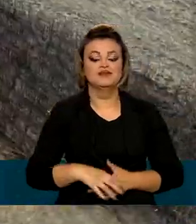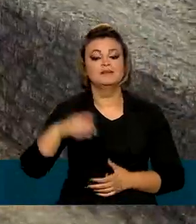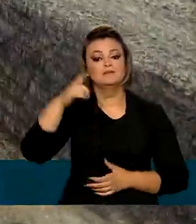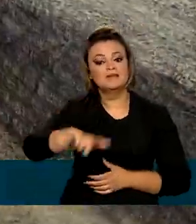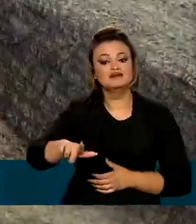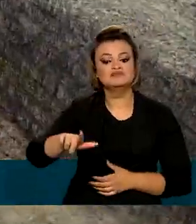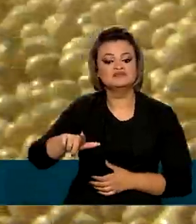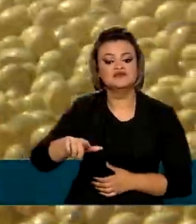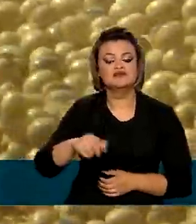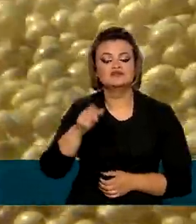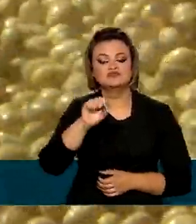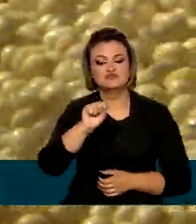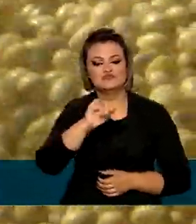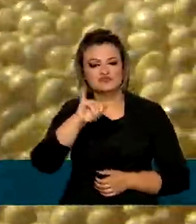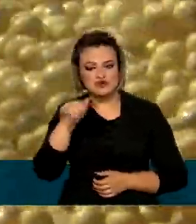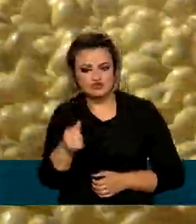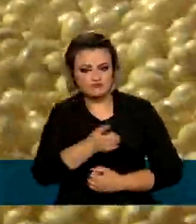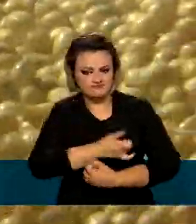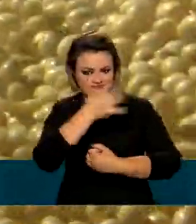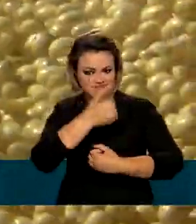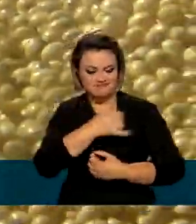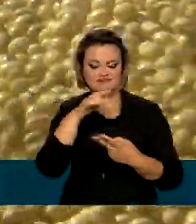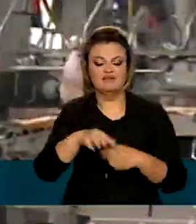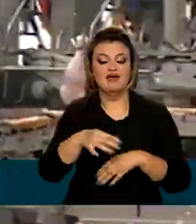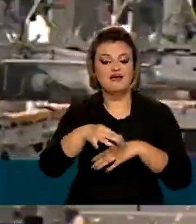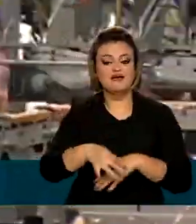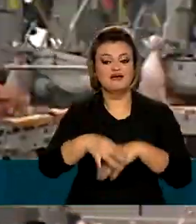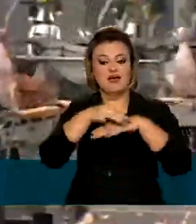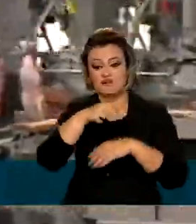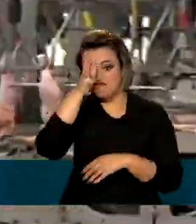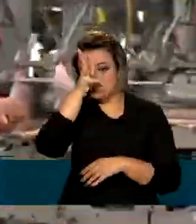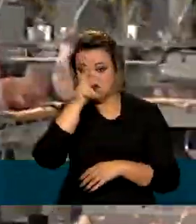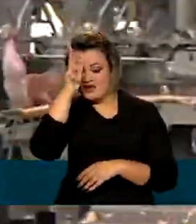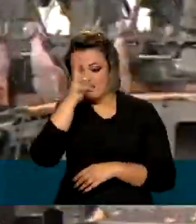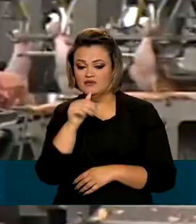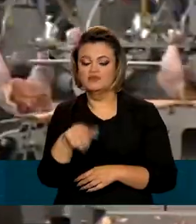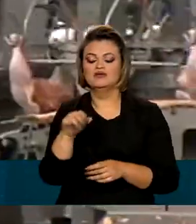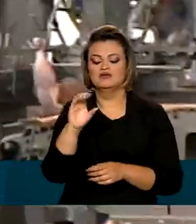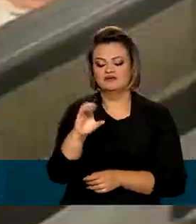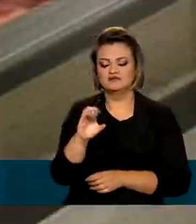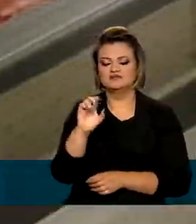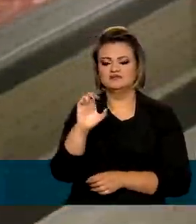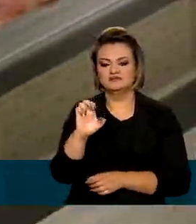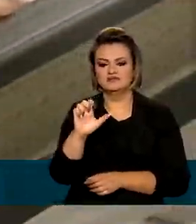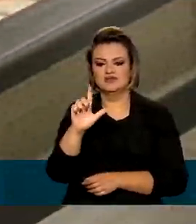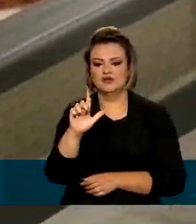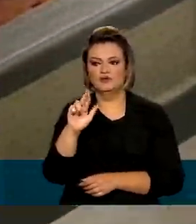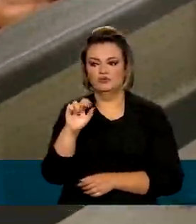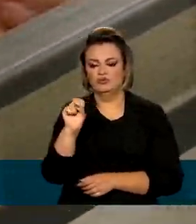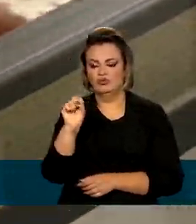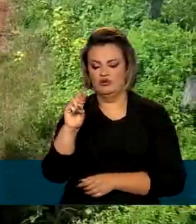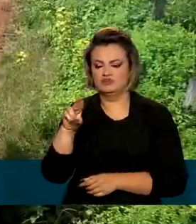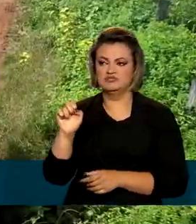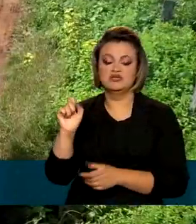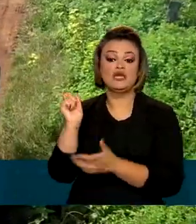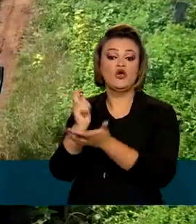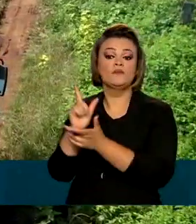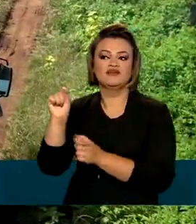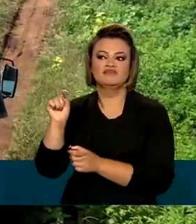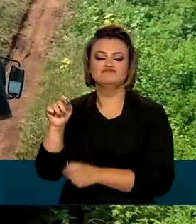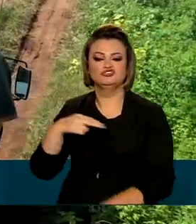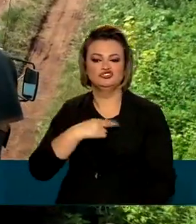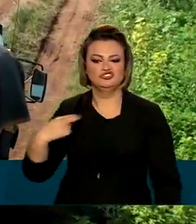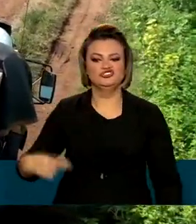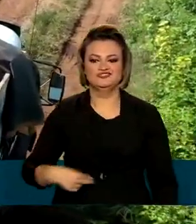tiveram destaque a soja em grão, a carne de frango in natura e a celulose. A China continua sendo o principal parceiro